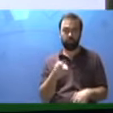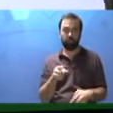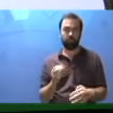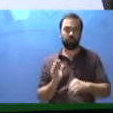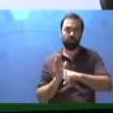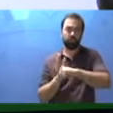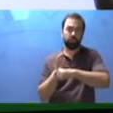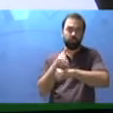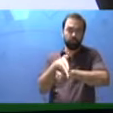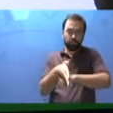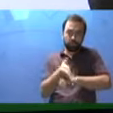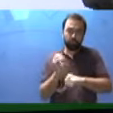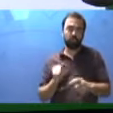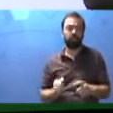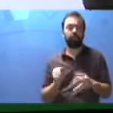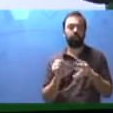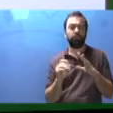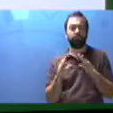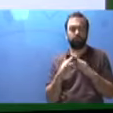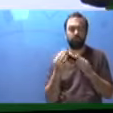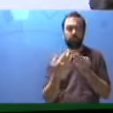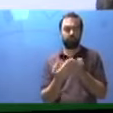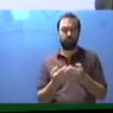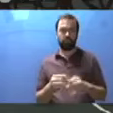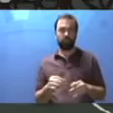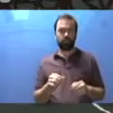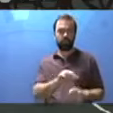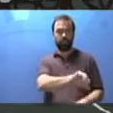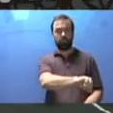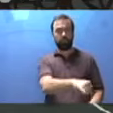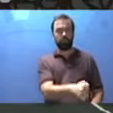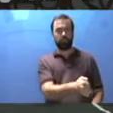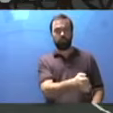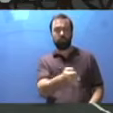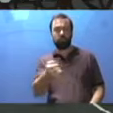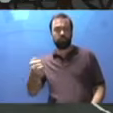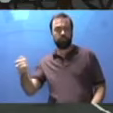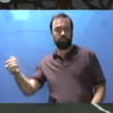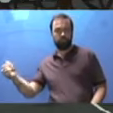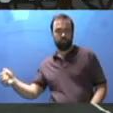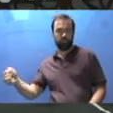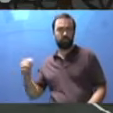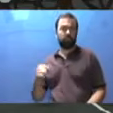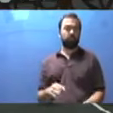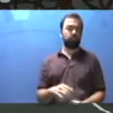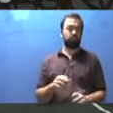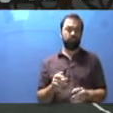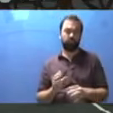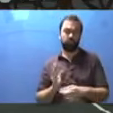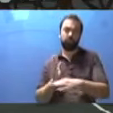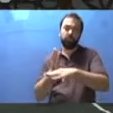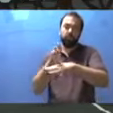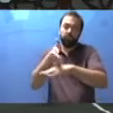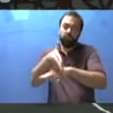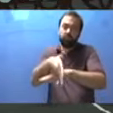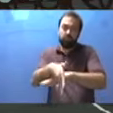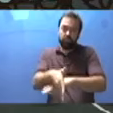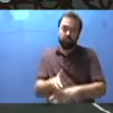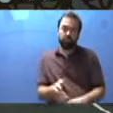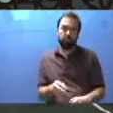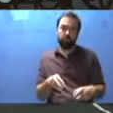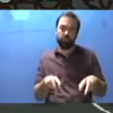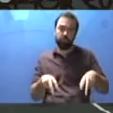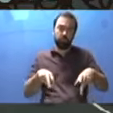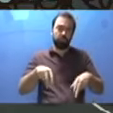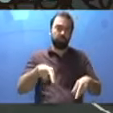chegando na sua escola. Pensa que você está lá no portão da sua escola. Está pensando? Imagina. Você está entrando na